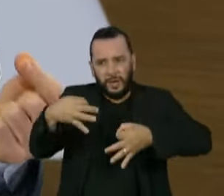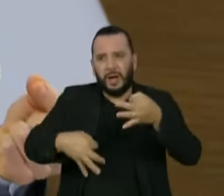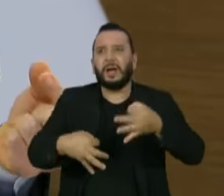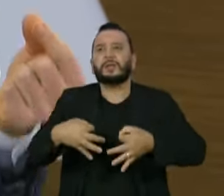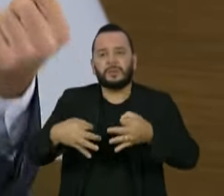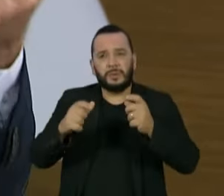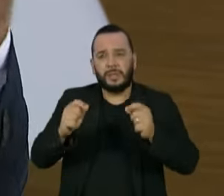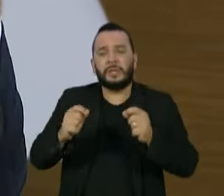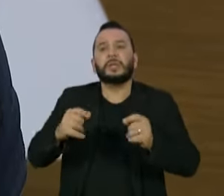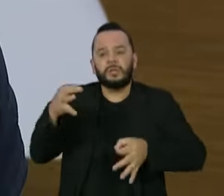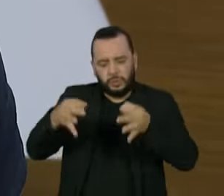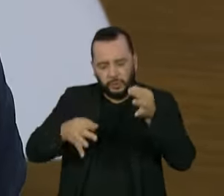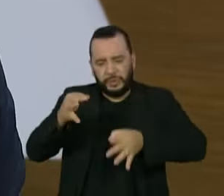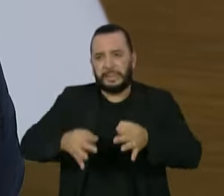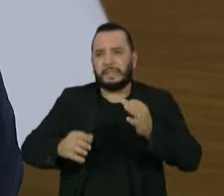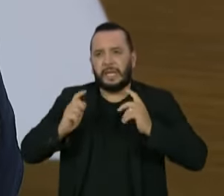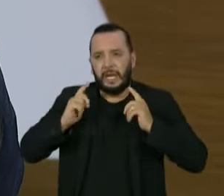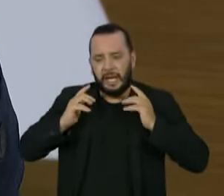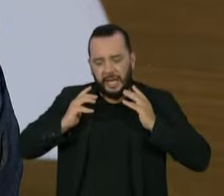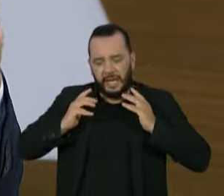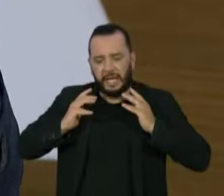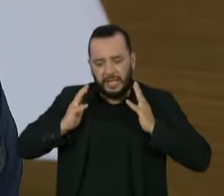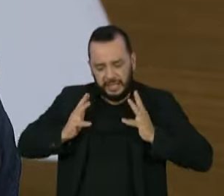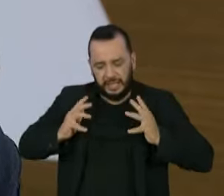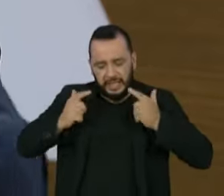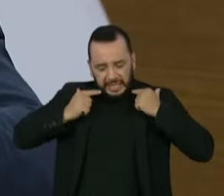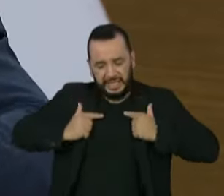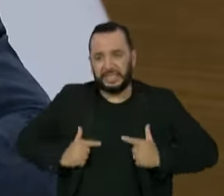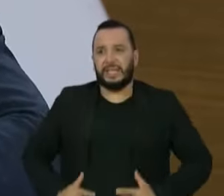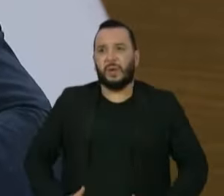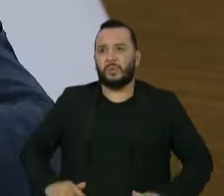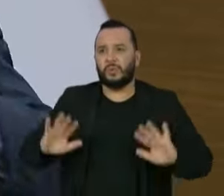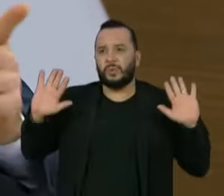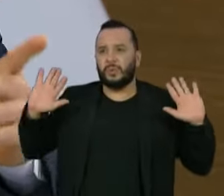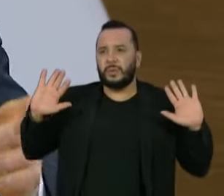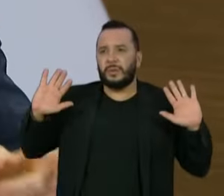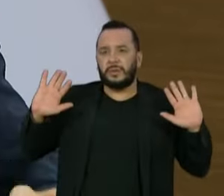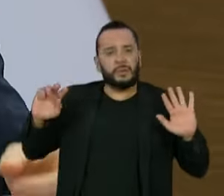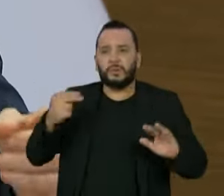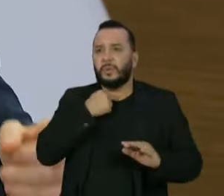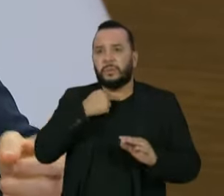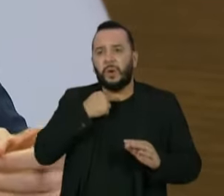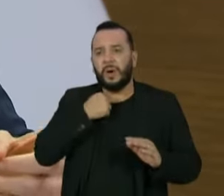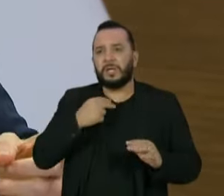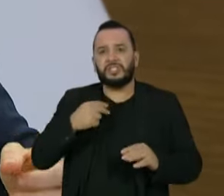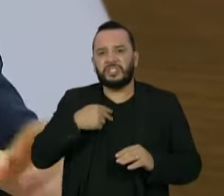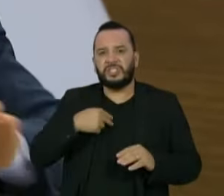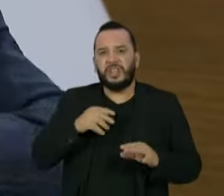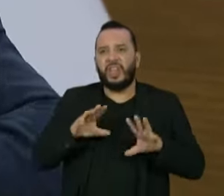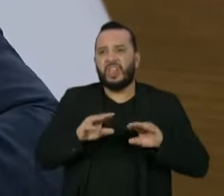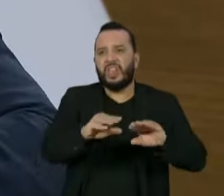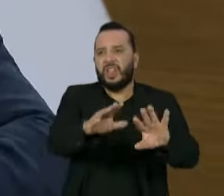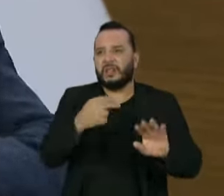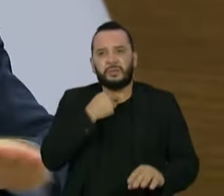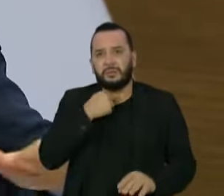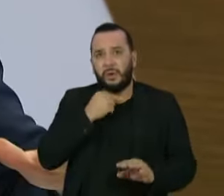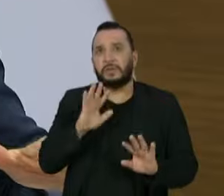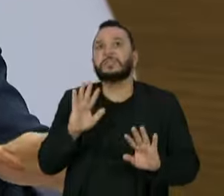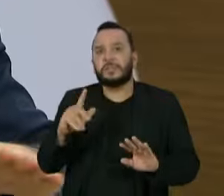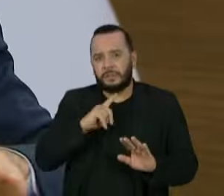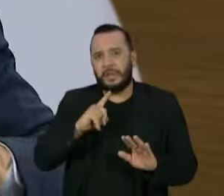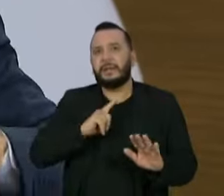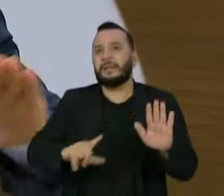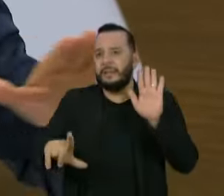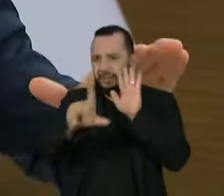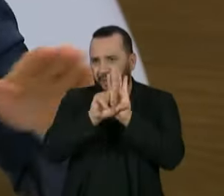trazemos isso para o Código de Processo Penal, que um dos princípios que rege mais sagrados dentro do Código de Processo Penal, e aí eu não estou entrando no